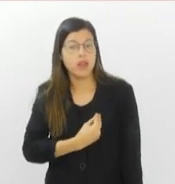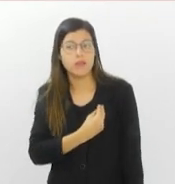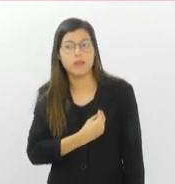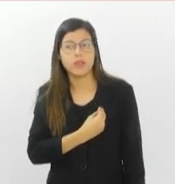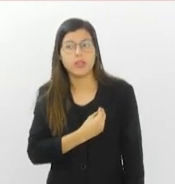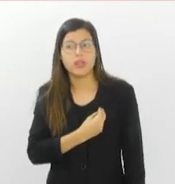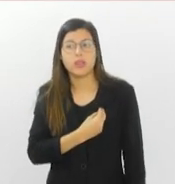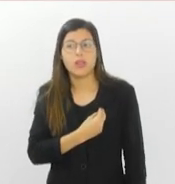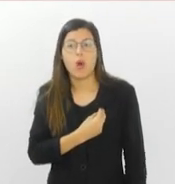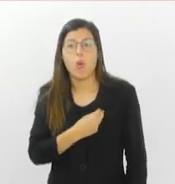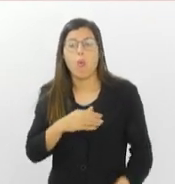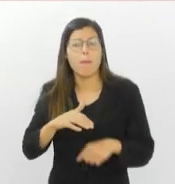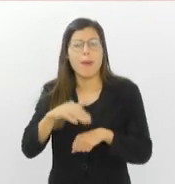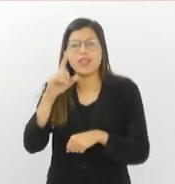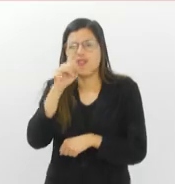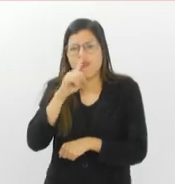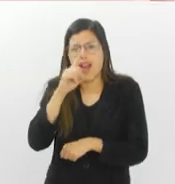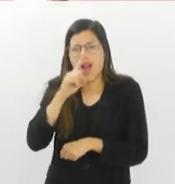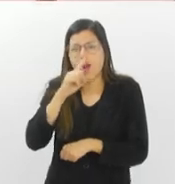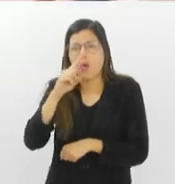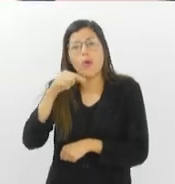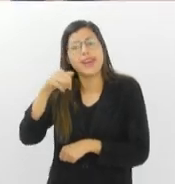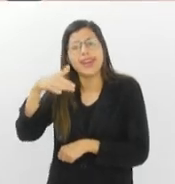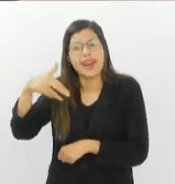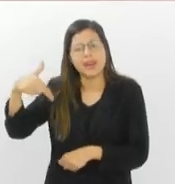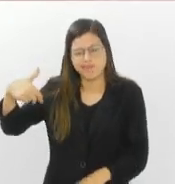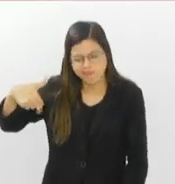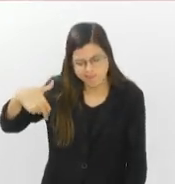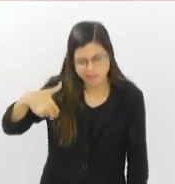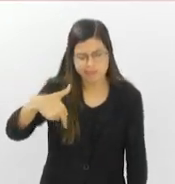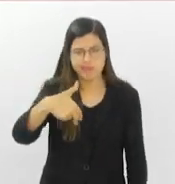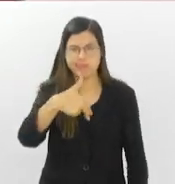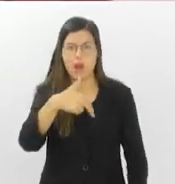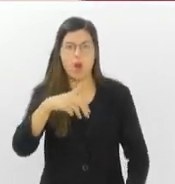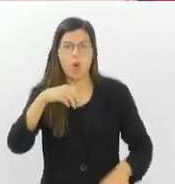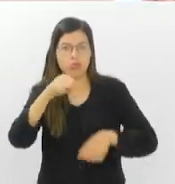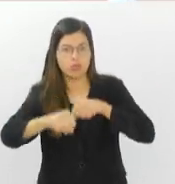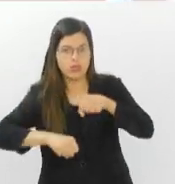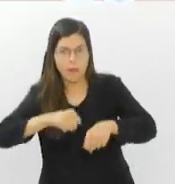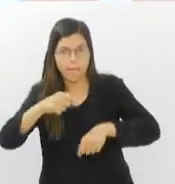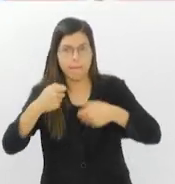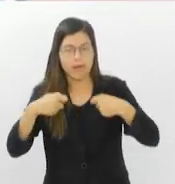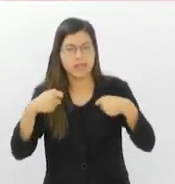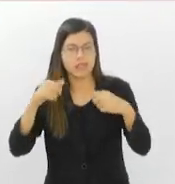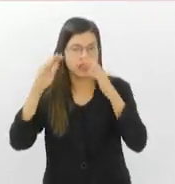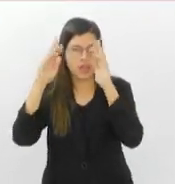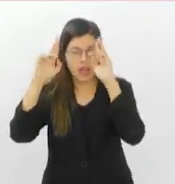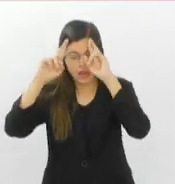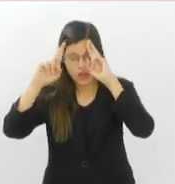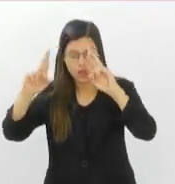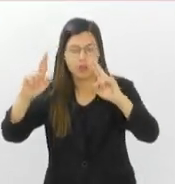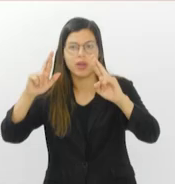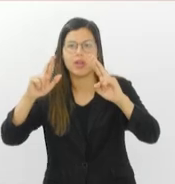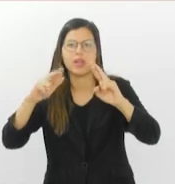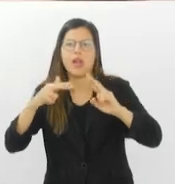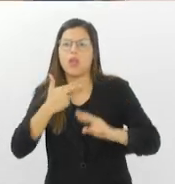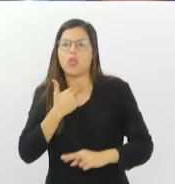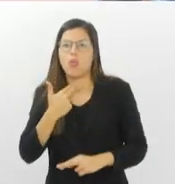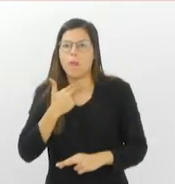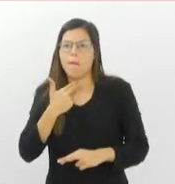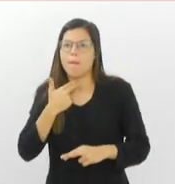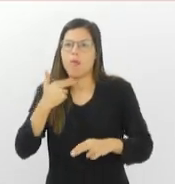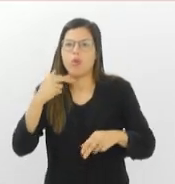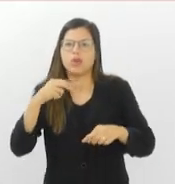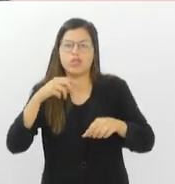mais frágil é o pedestre. Então, o ciclista precisa respeitar o pedestre, precisa respeitar a faixa de pedestre, não pode pedalar sob as calçadas.